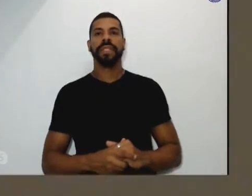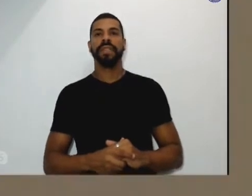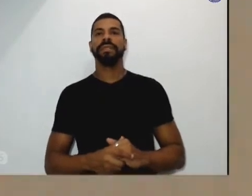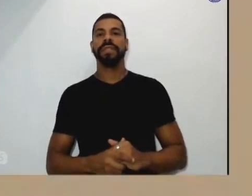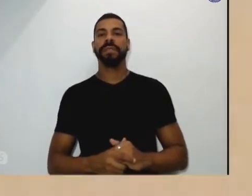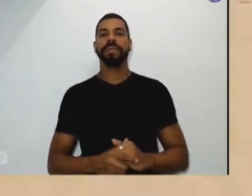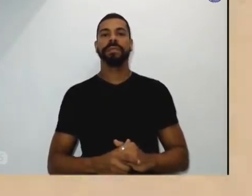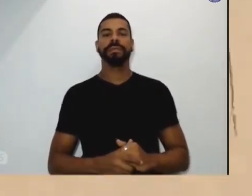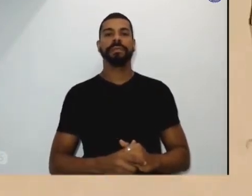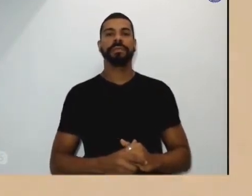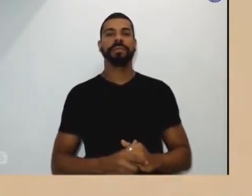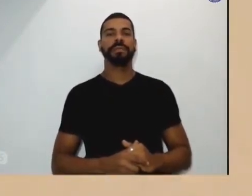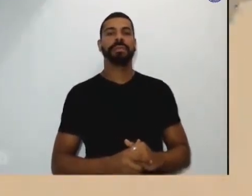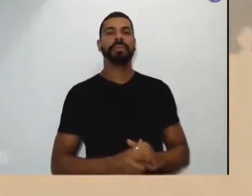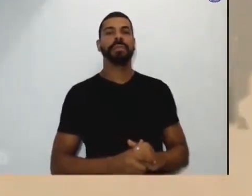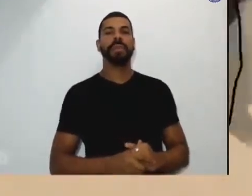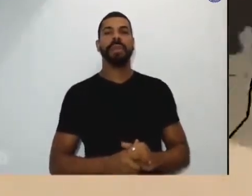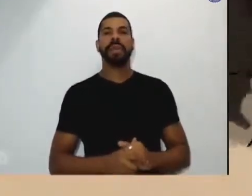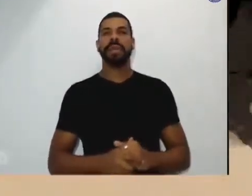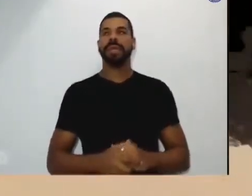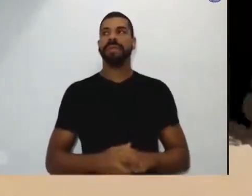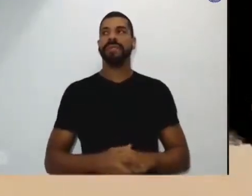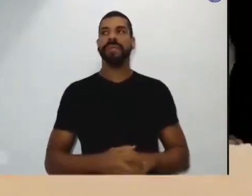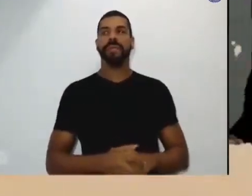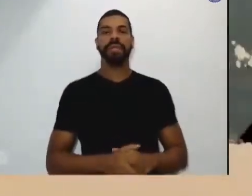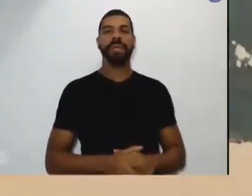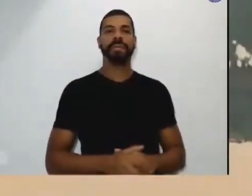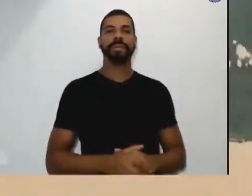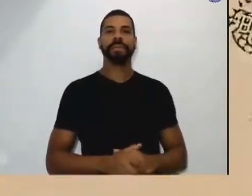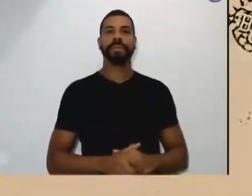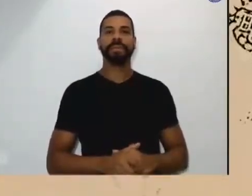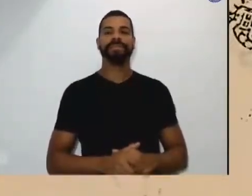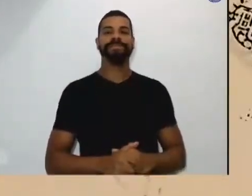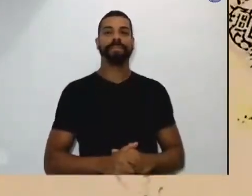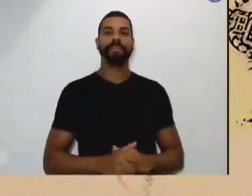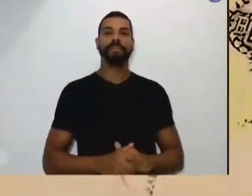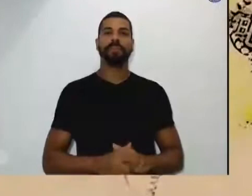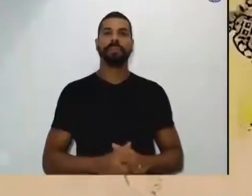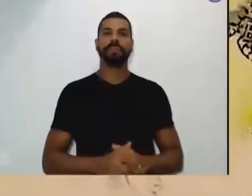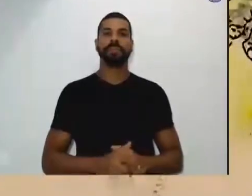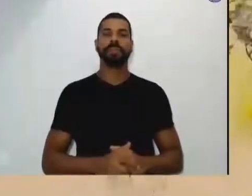oi oi oi oi eu oi oi